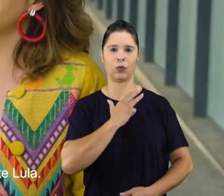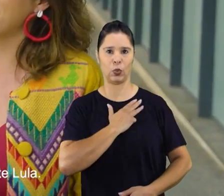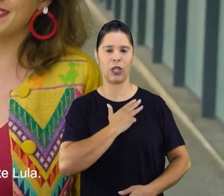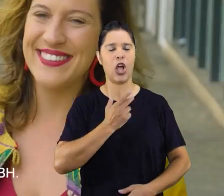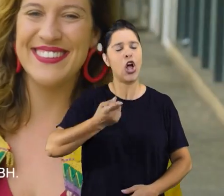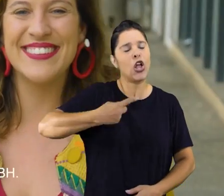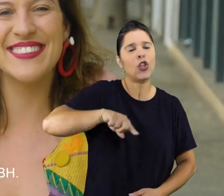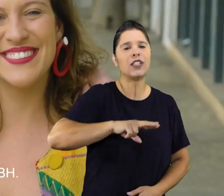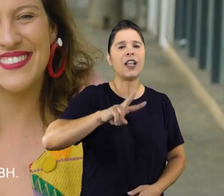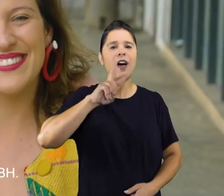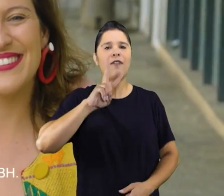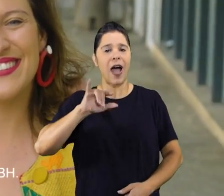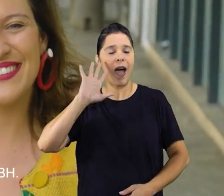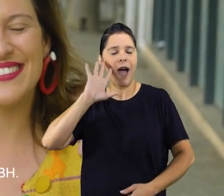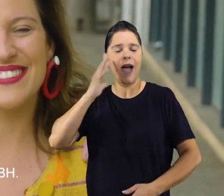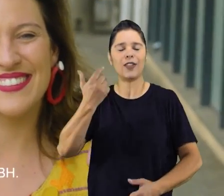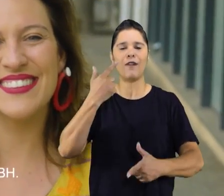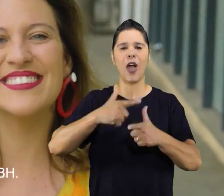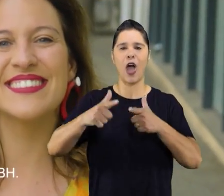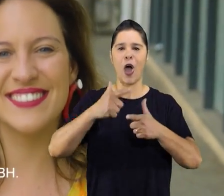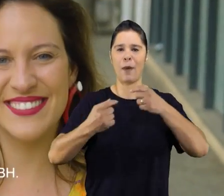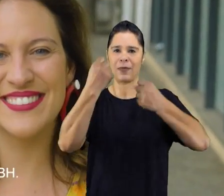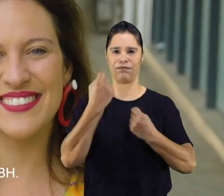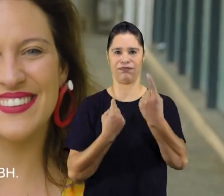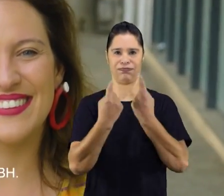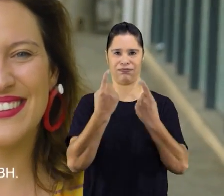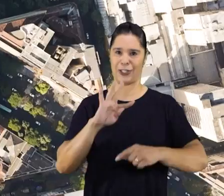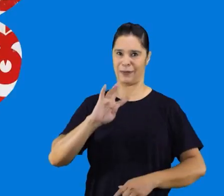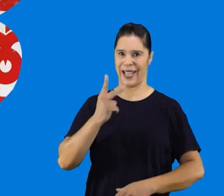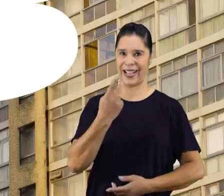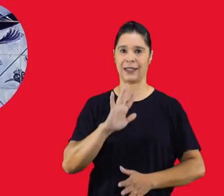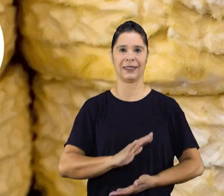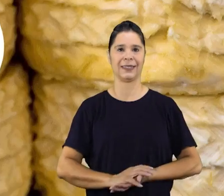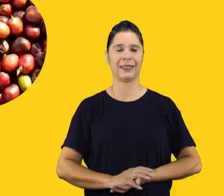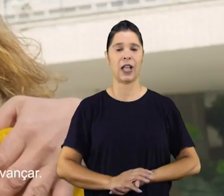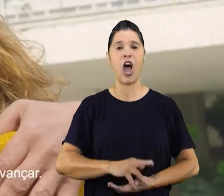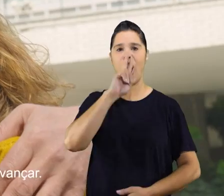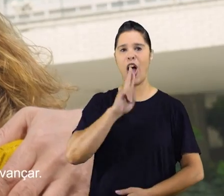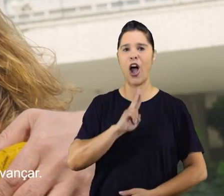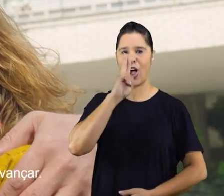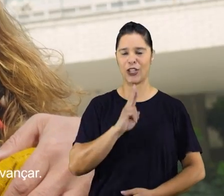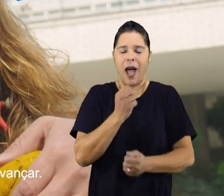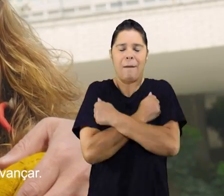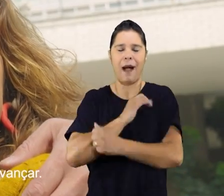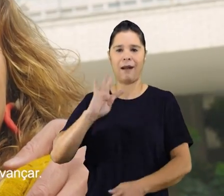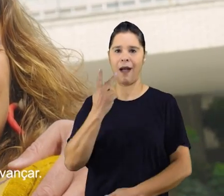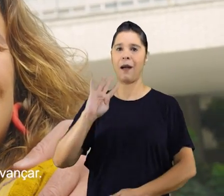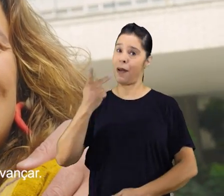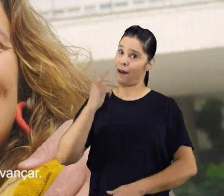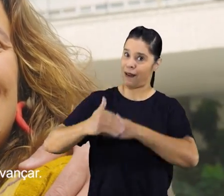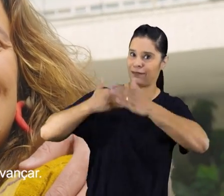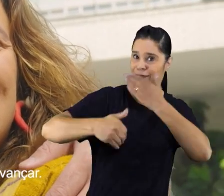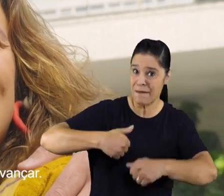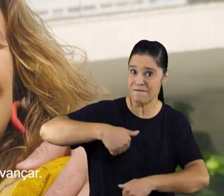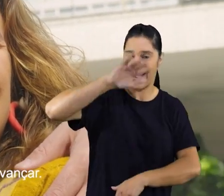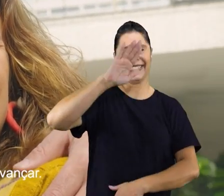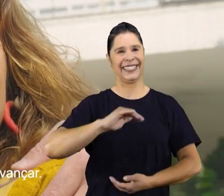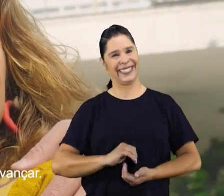presidente Lula. Nós vamos destravar o trânsito de BH. Rogério Corrêa, abraçar BH para BH